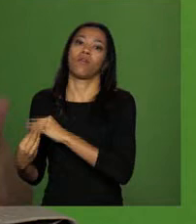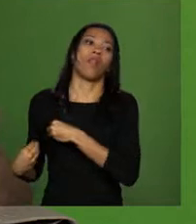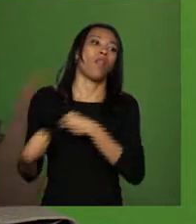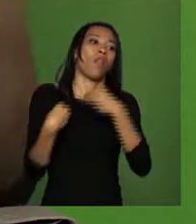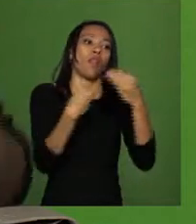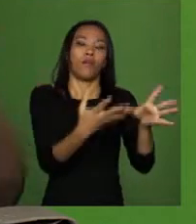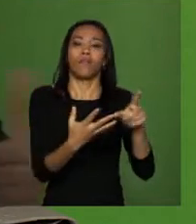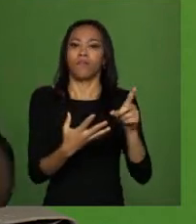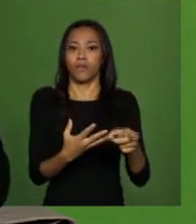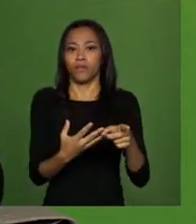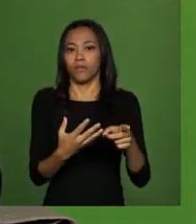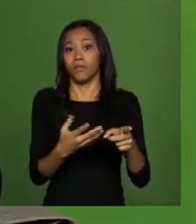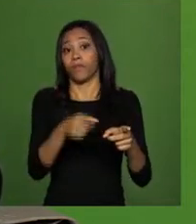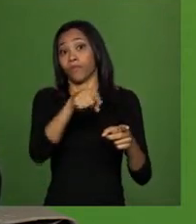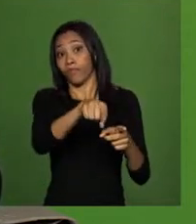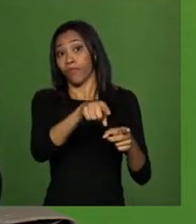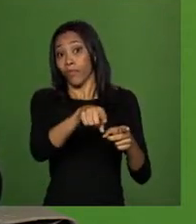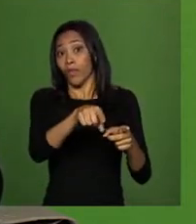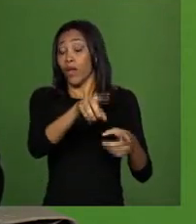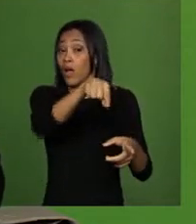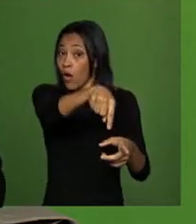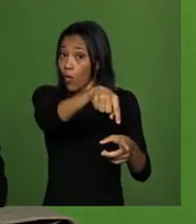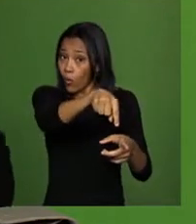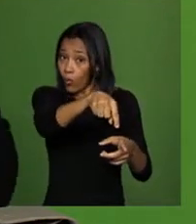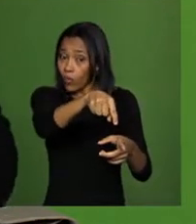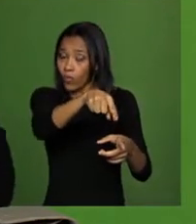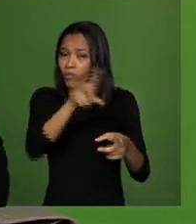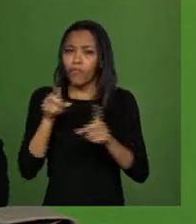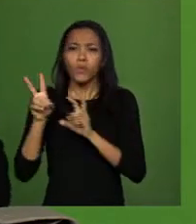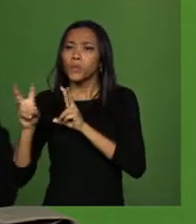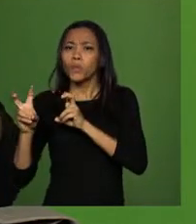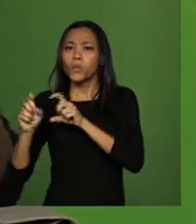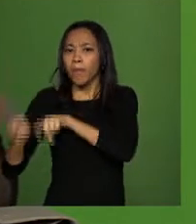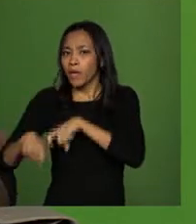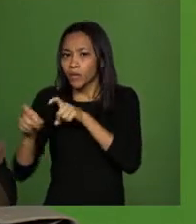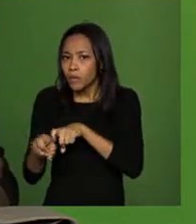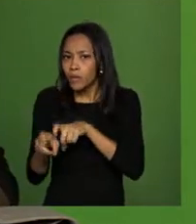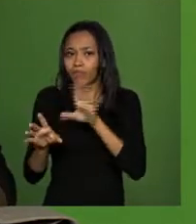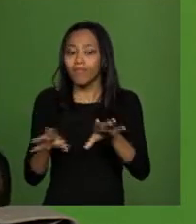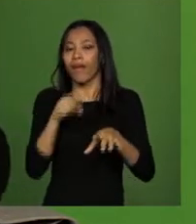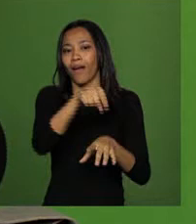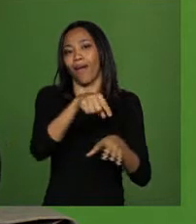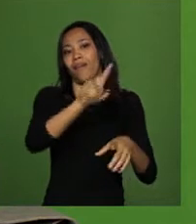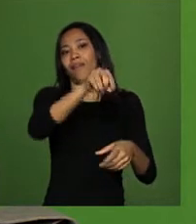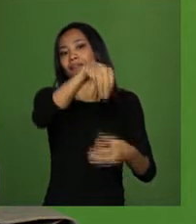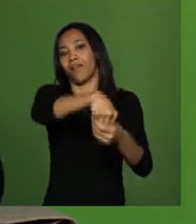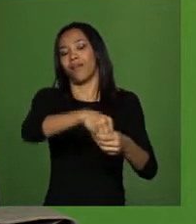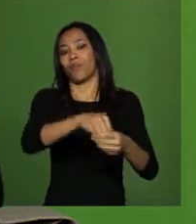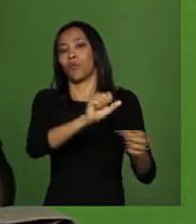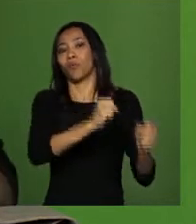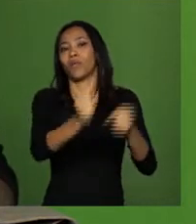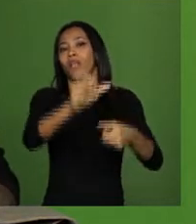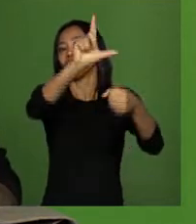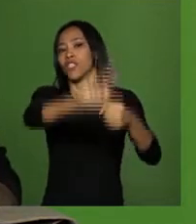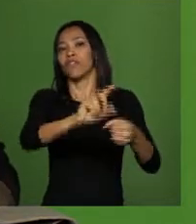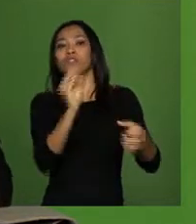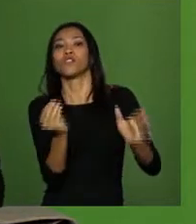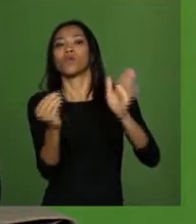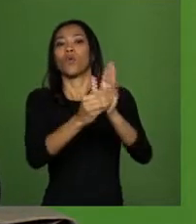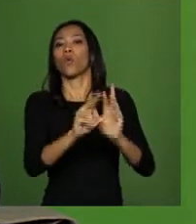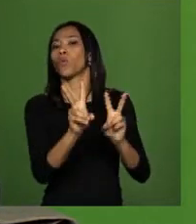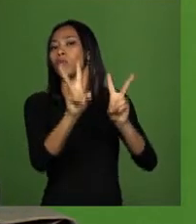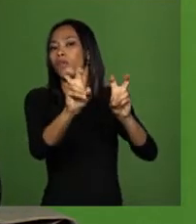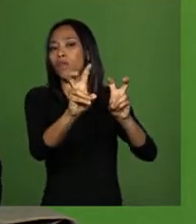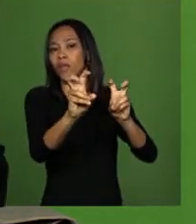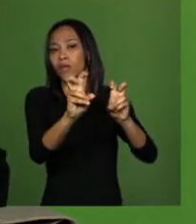Legislativo trouxe a agricultura para dentro do texto. Então, a interlocução, a participação social, engajamento, não é só dos povos e